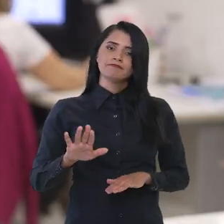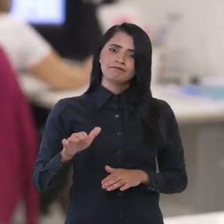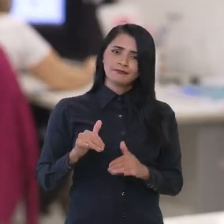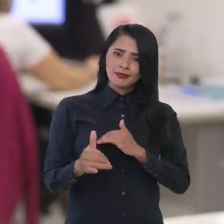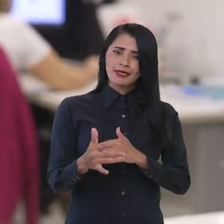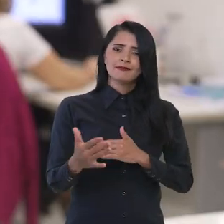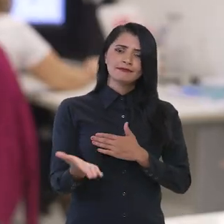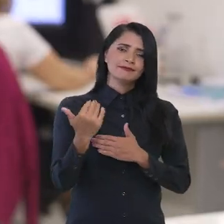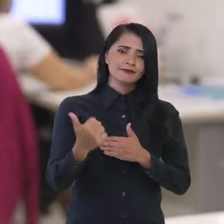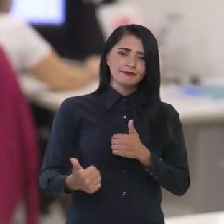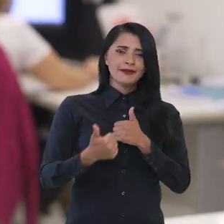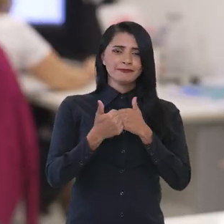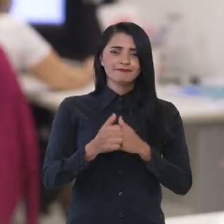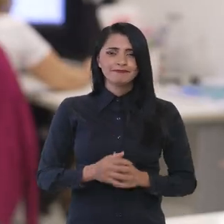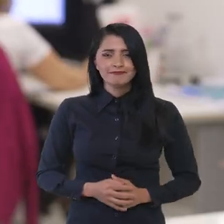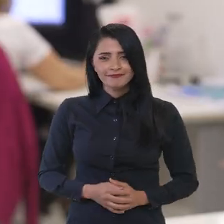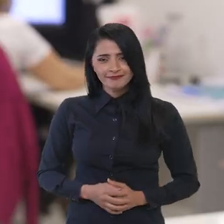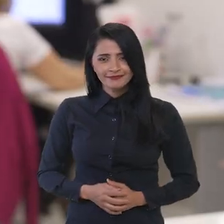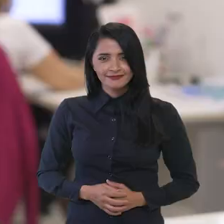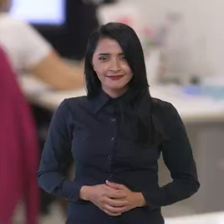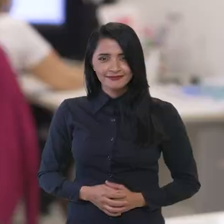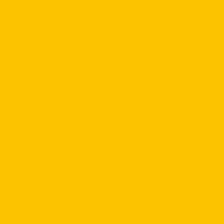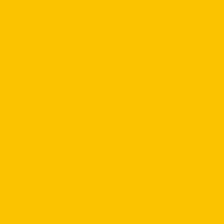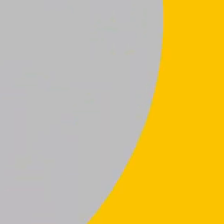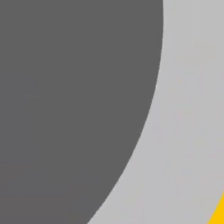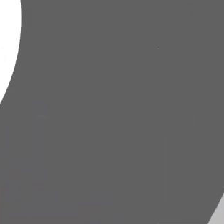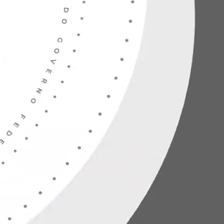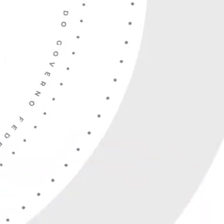por aqui. Sigam com a gente nas redes sociais.